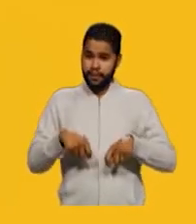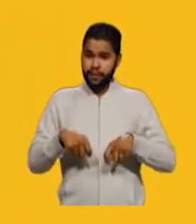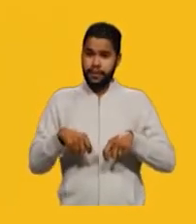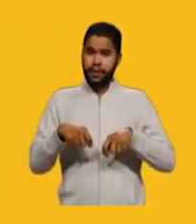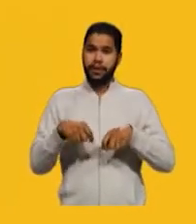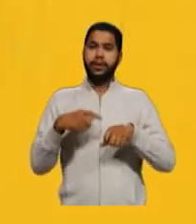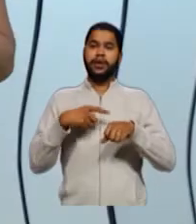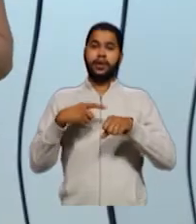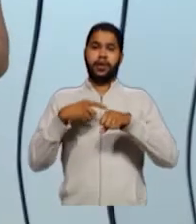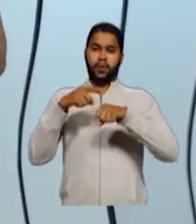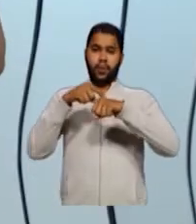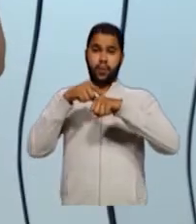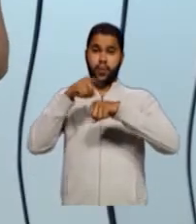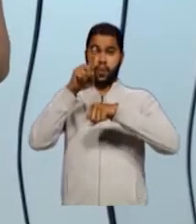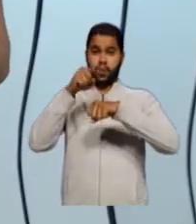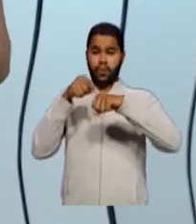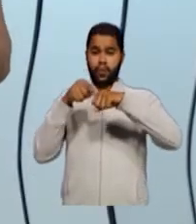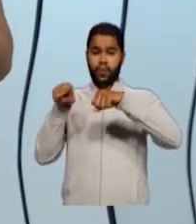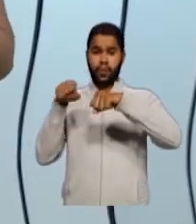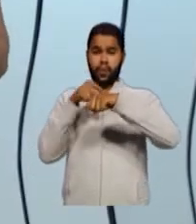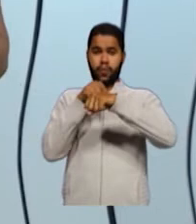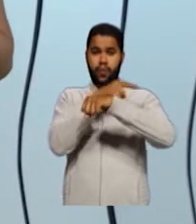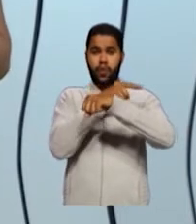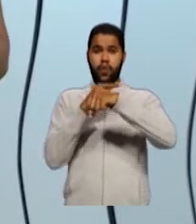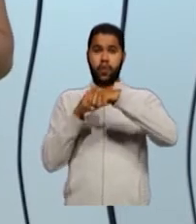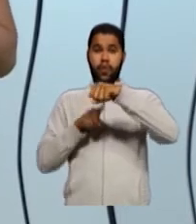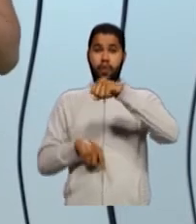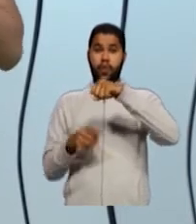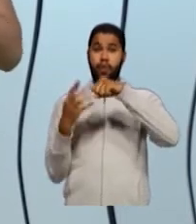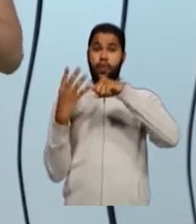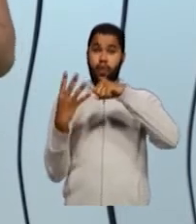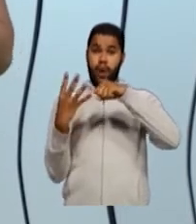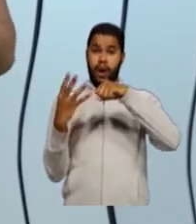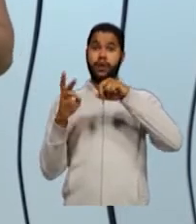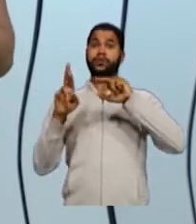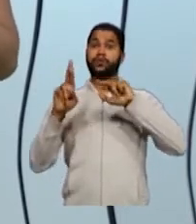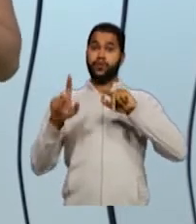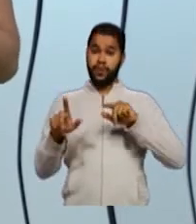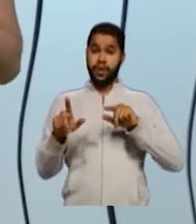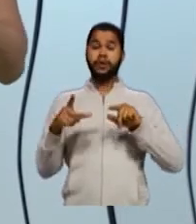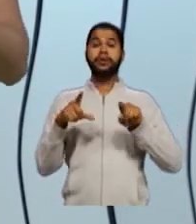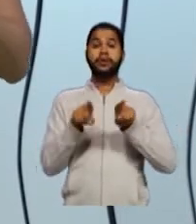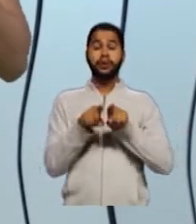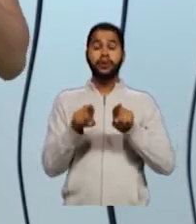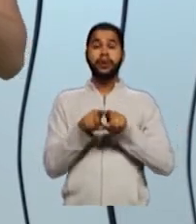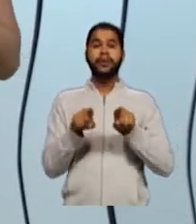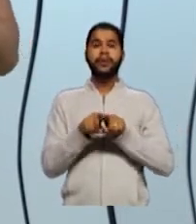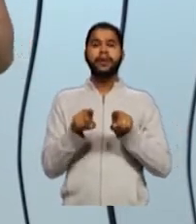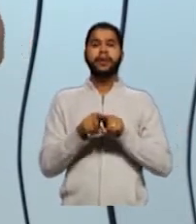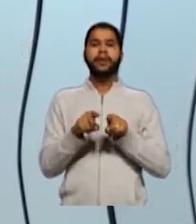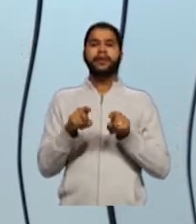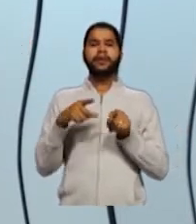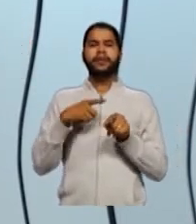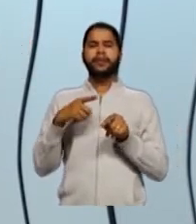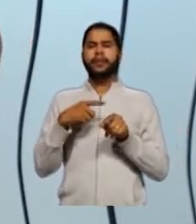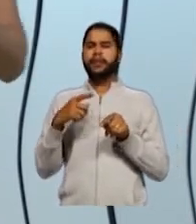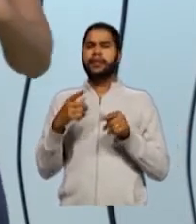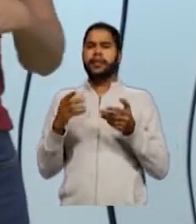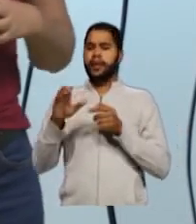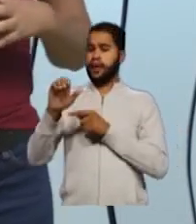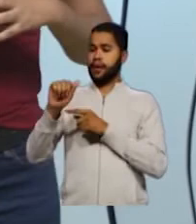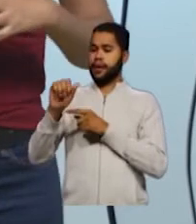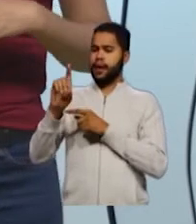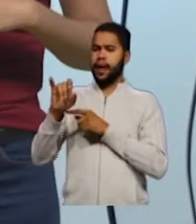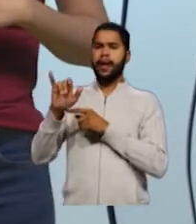quatro ligações e ter quatro ligantes diferentes. E ele tem essa capacidade de formar cadeias, que é extremamente